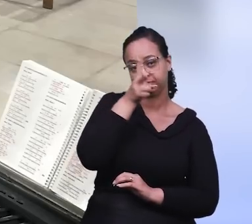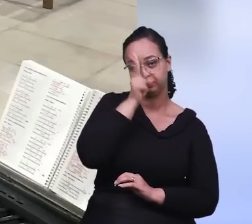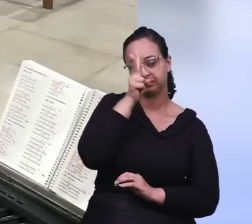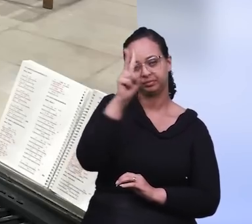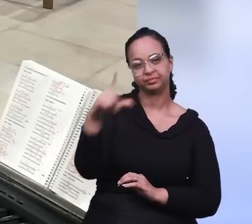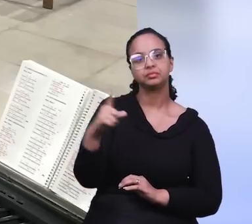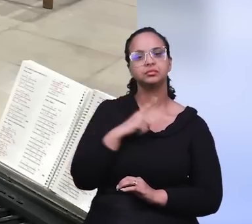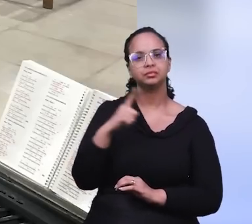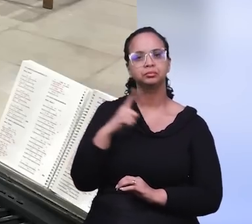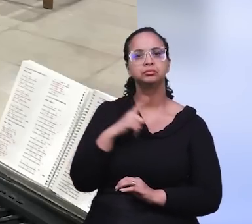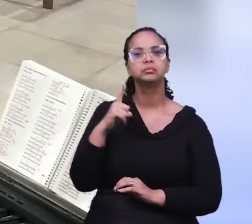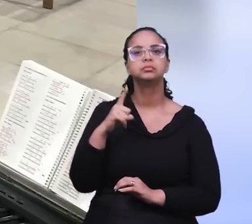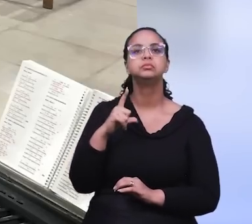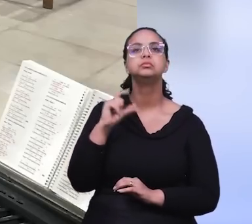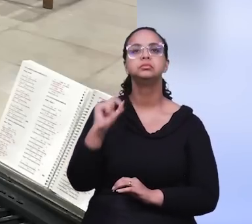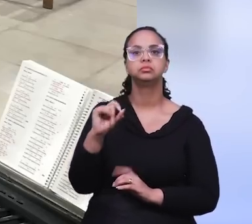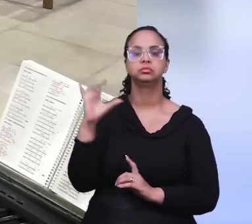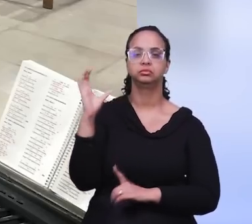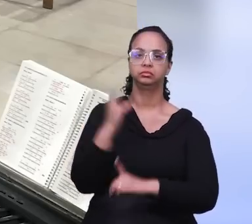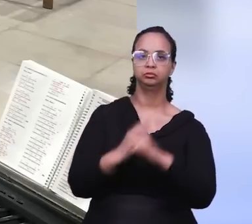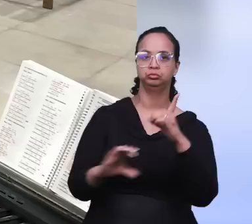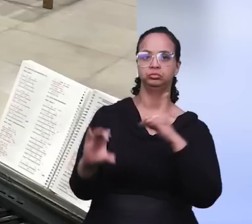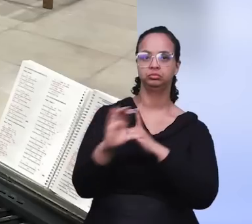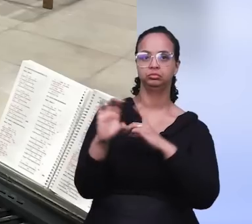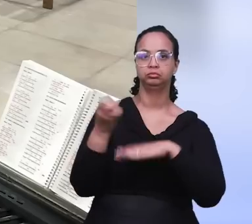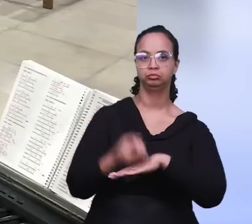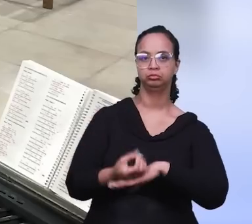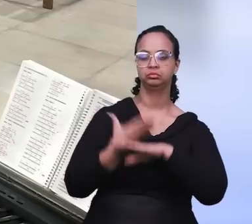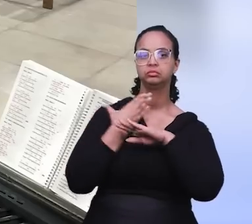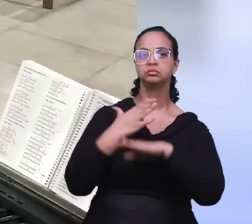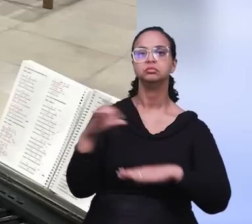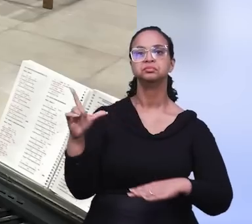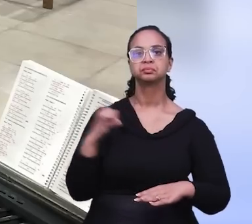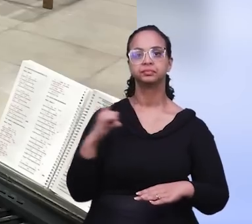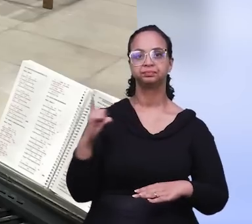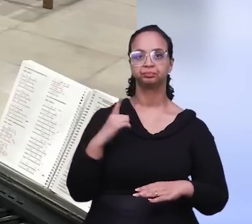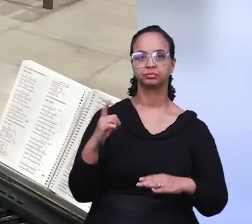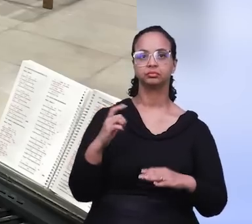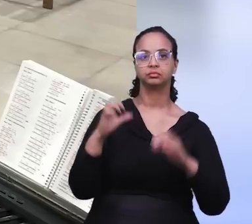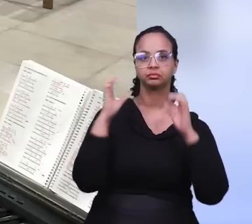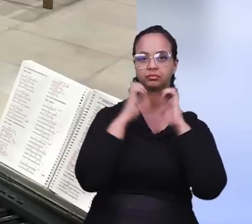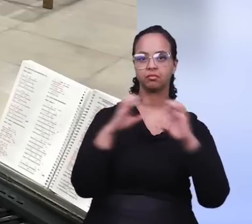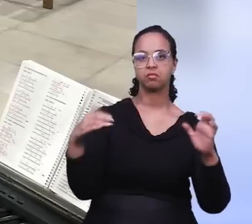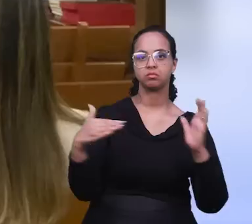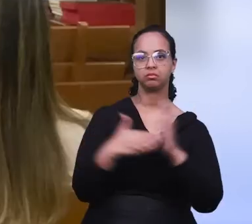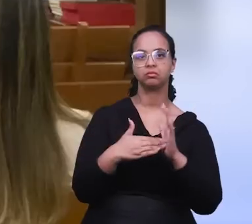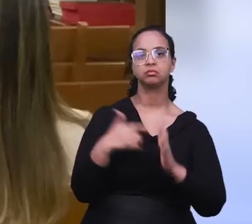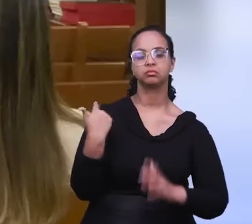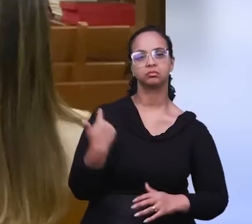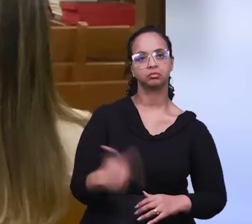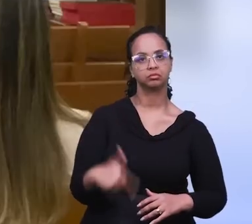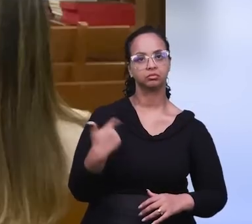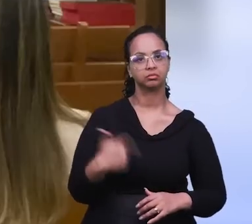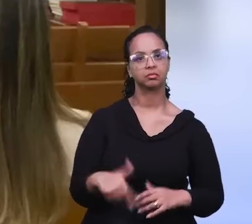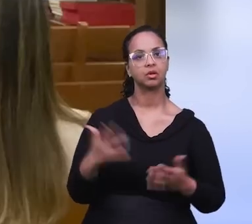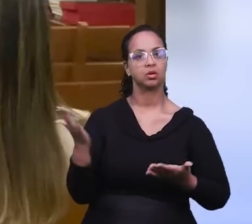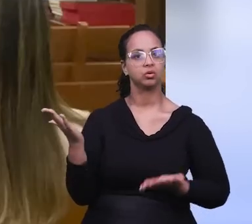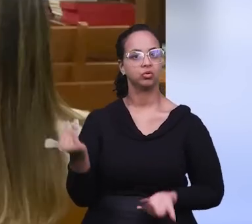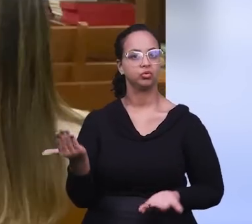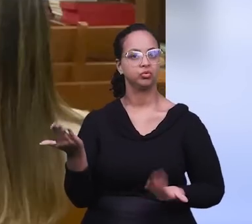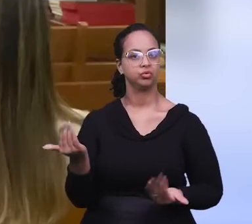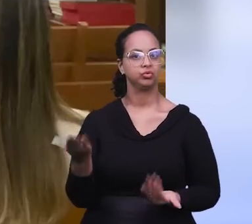se reuniu para participar do culto transmitido pela Igreja de Cristamaranáta, da edição do Evangelho Sem Fronteiro. Os jovens estavam ali